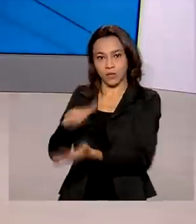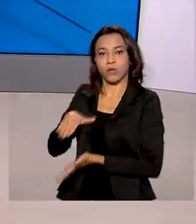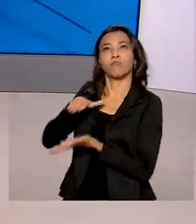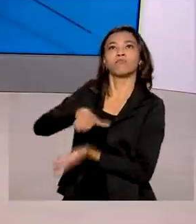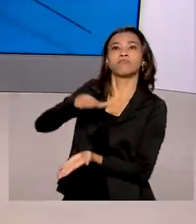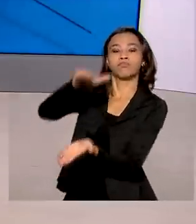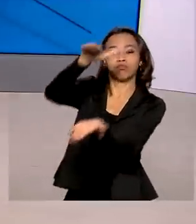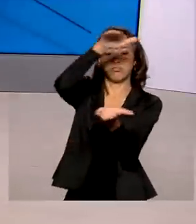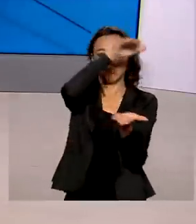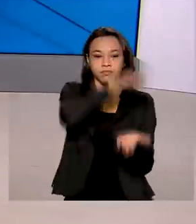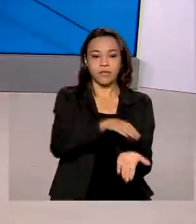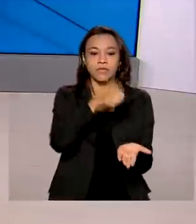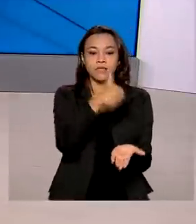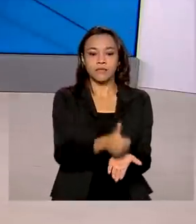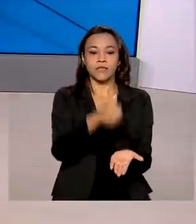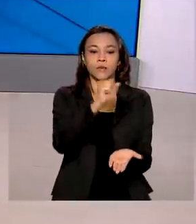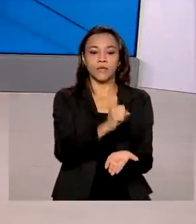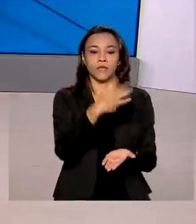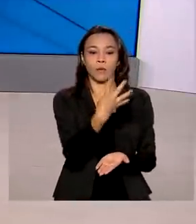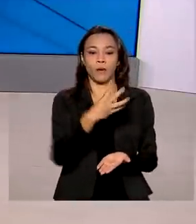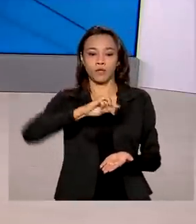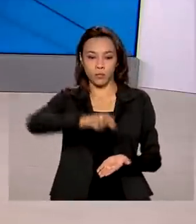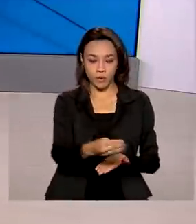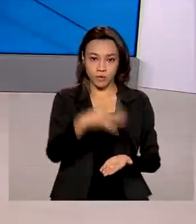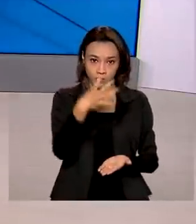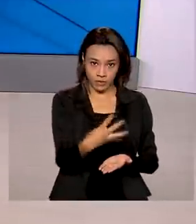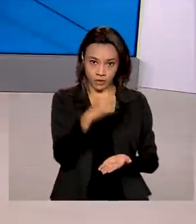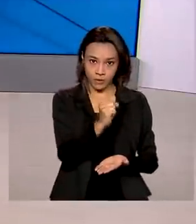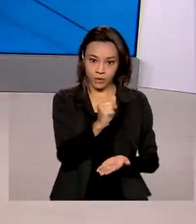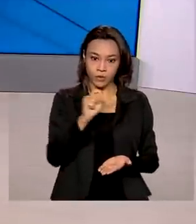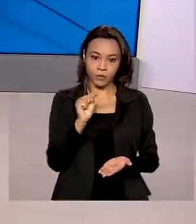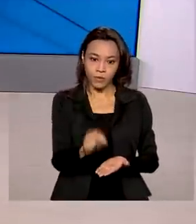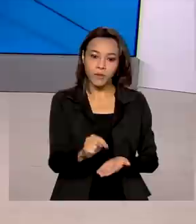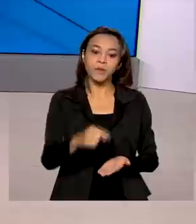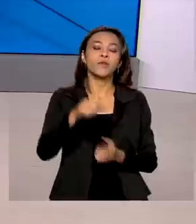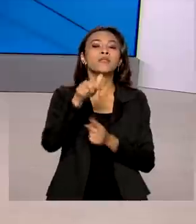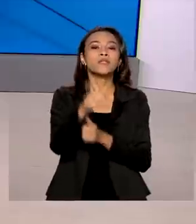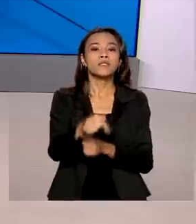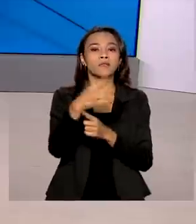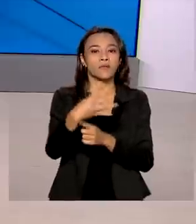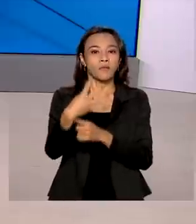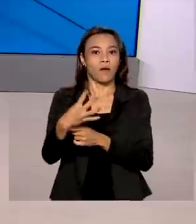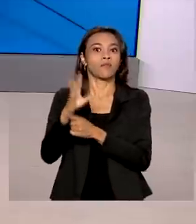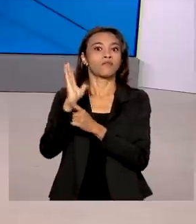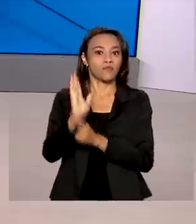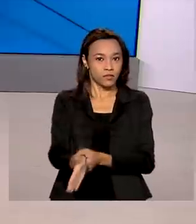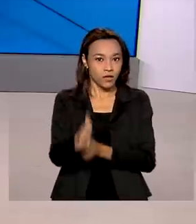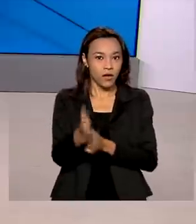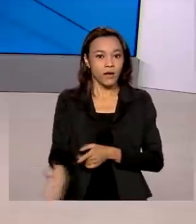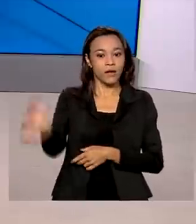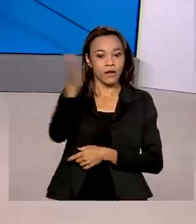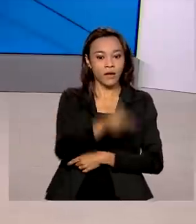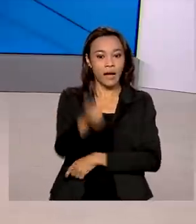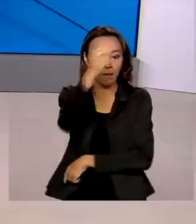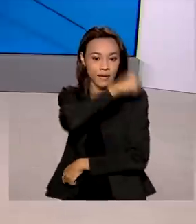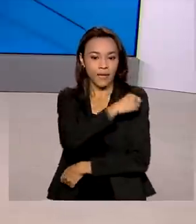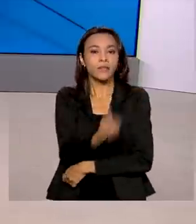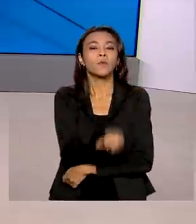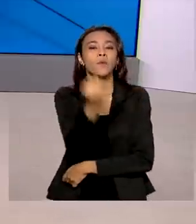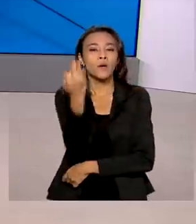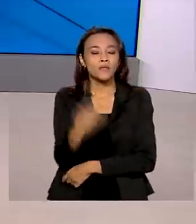184.488.744 doses de vacinas. Foram aplicadas aí